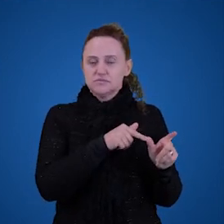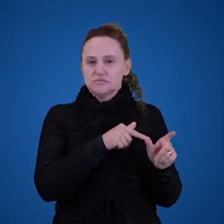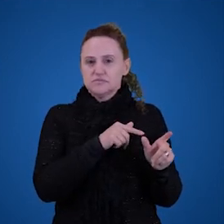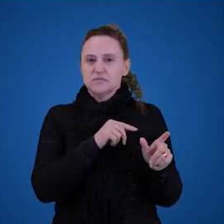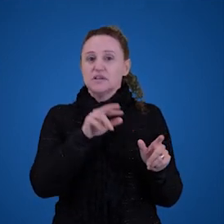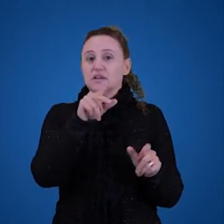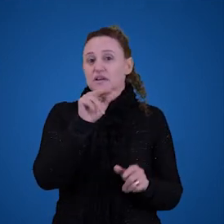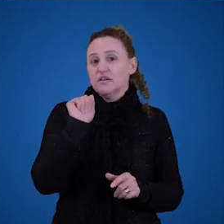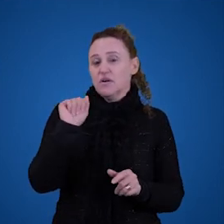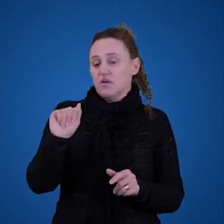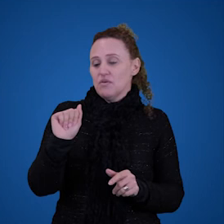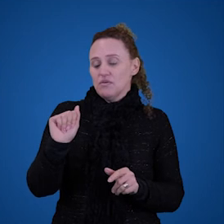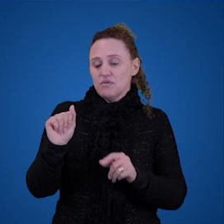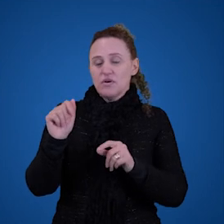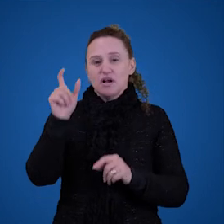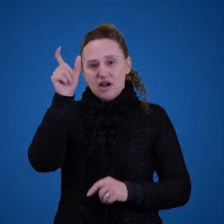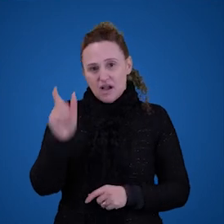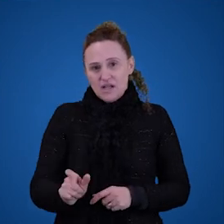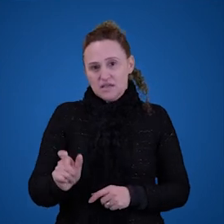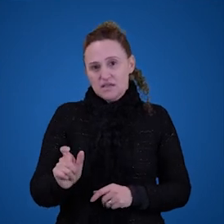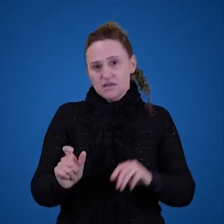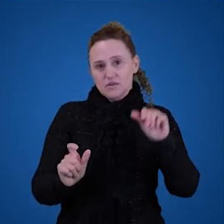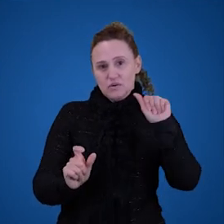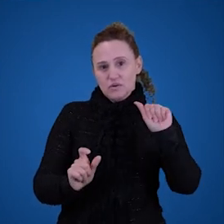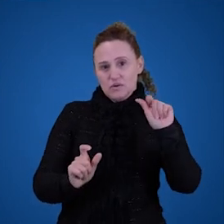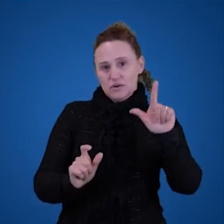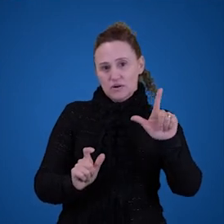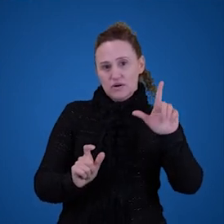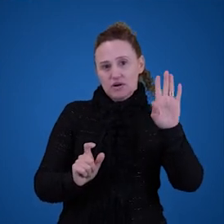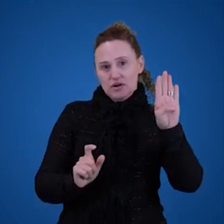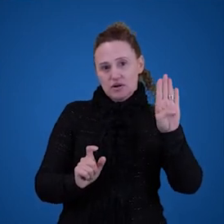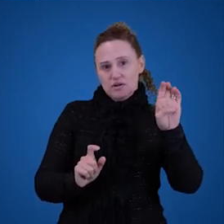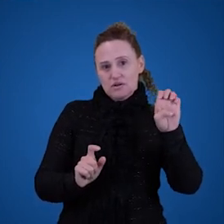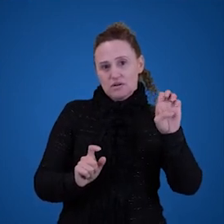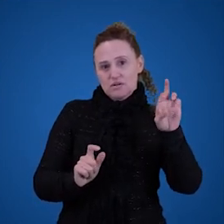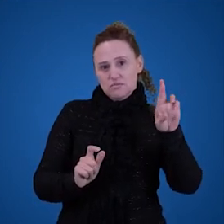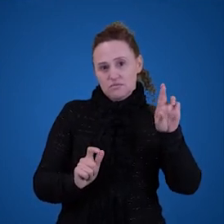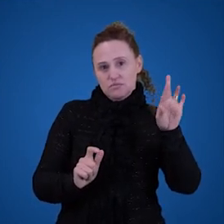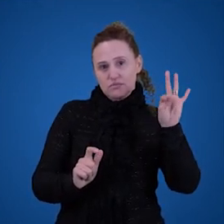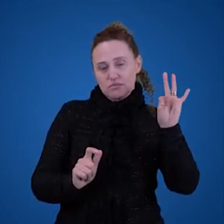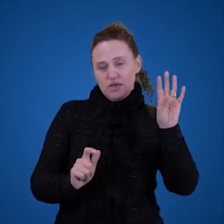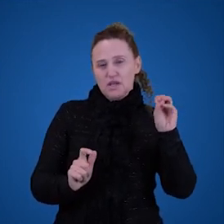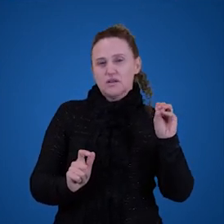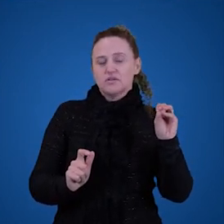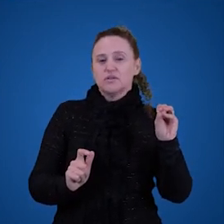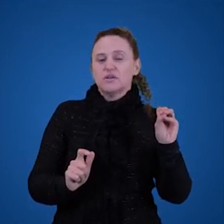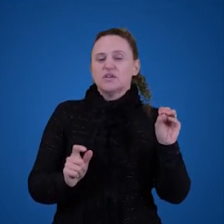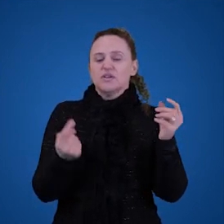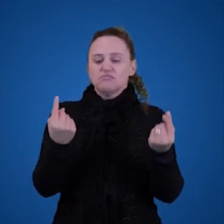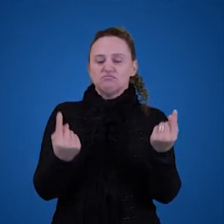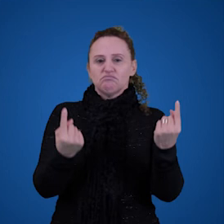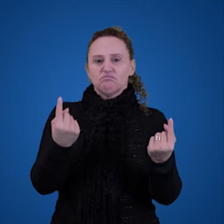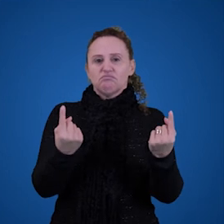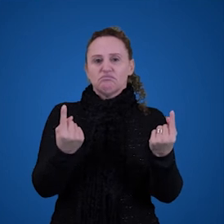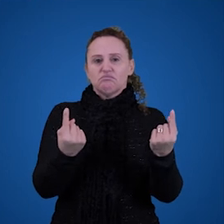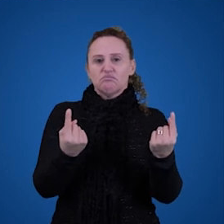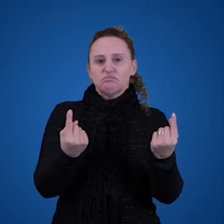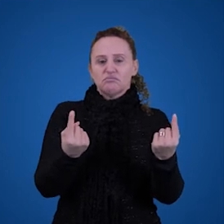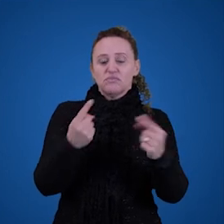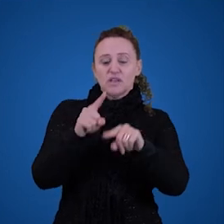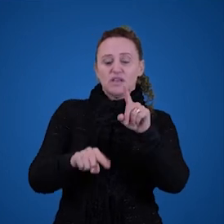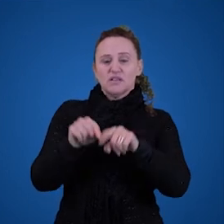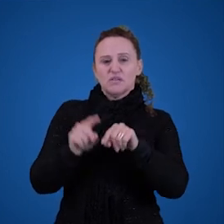pensa que demonstra porque são os objetos que estão em cada lado os objetos de cada lado da igualdade